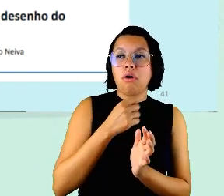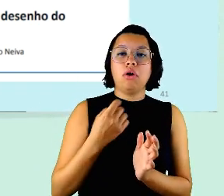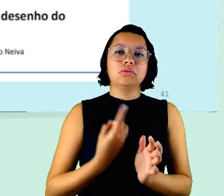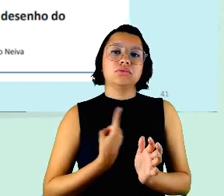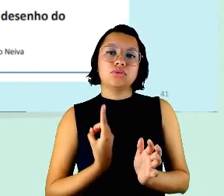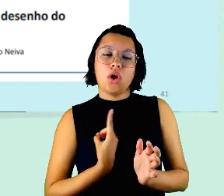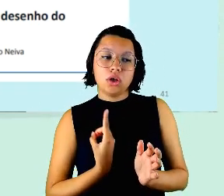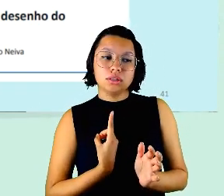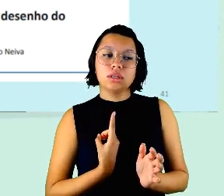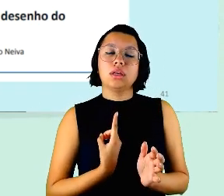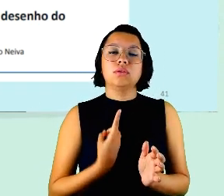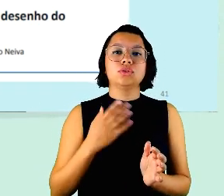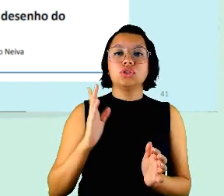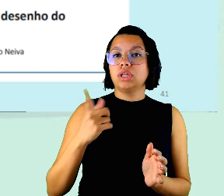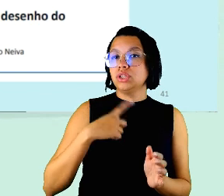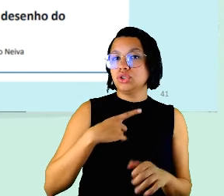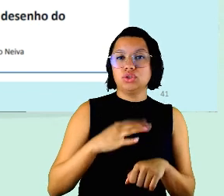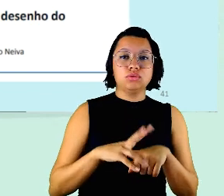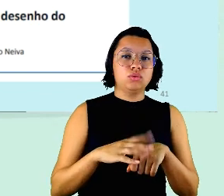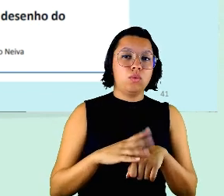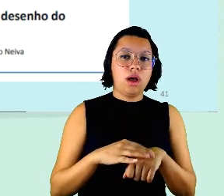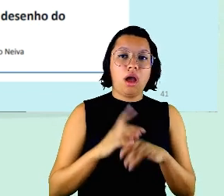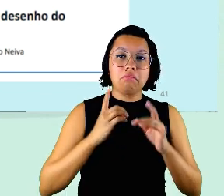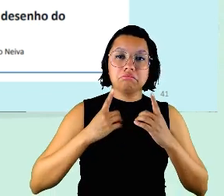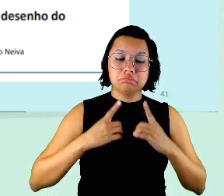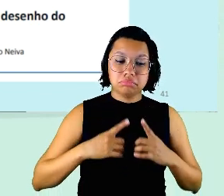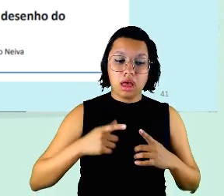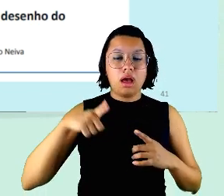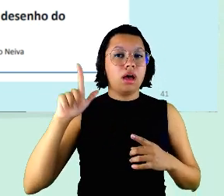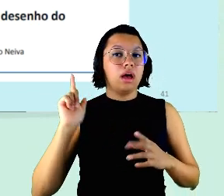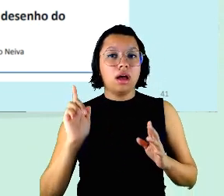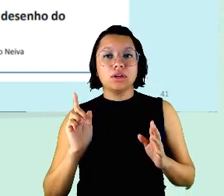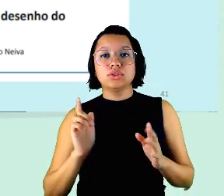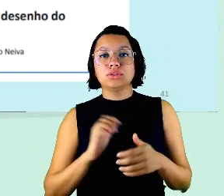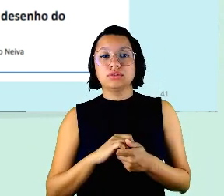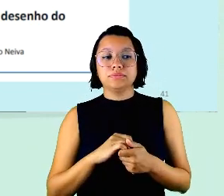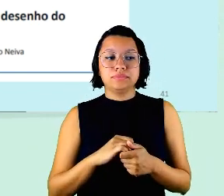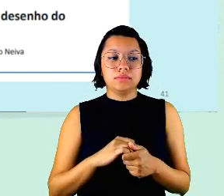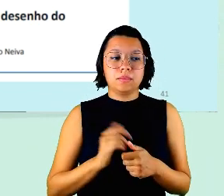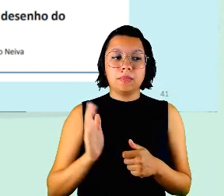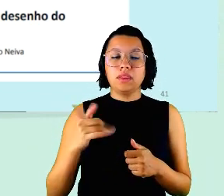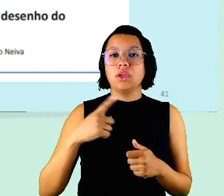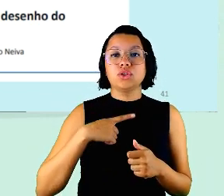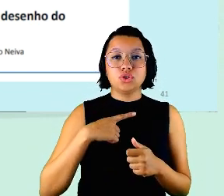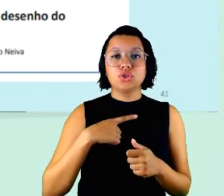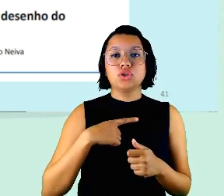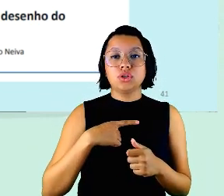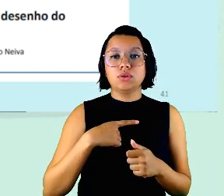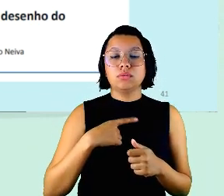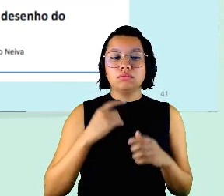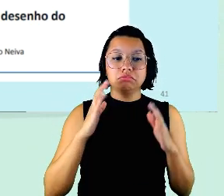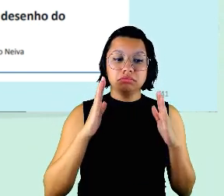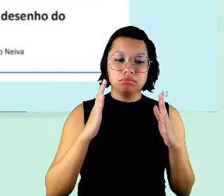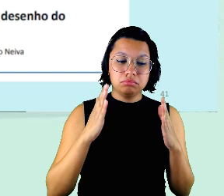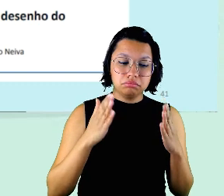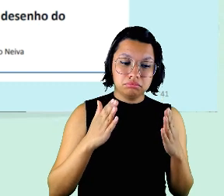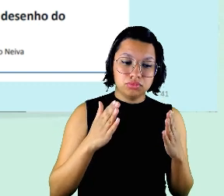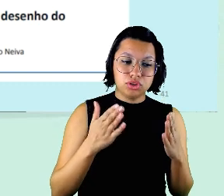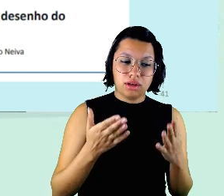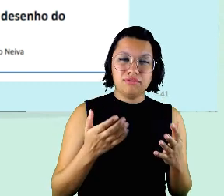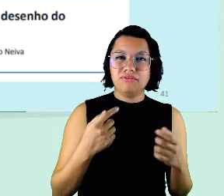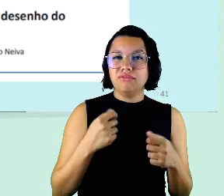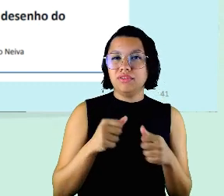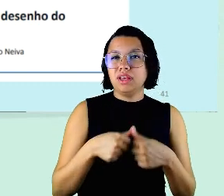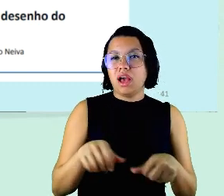os que já tinham doenças depressivas anteriormente né? que já tinham tendências ao isolamento essas